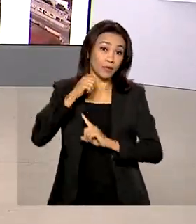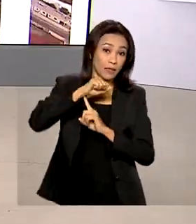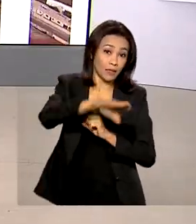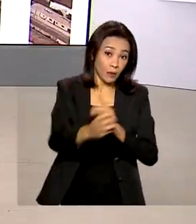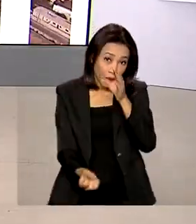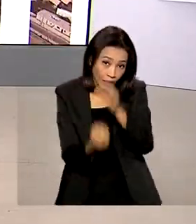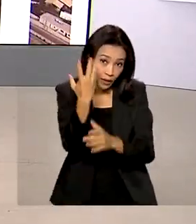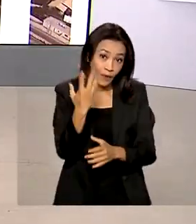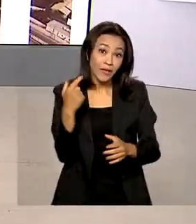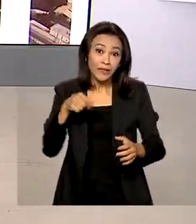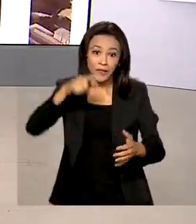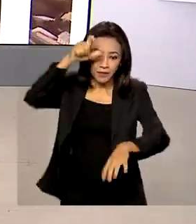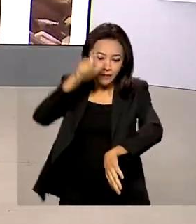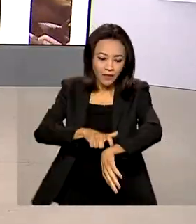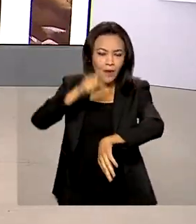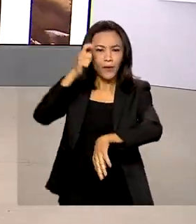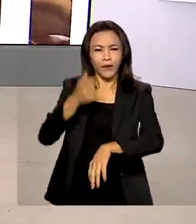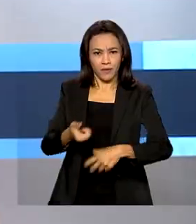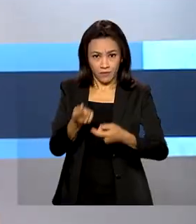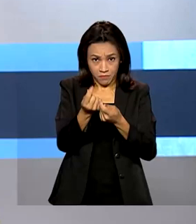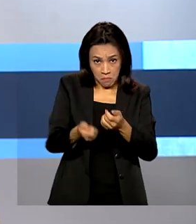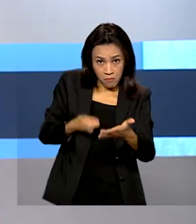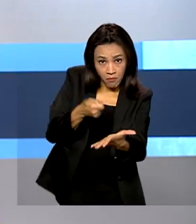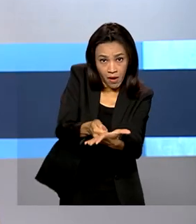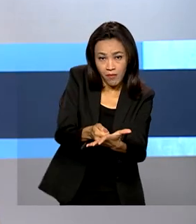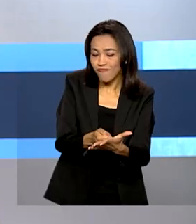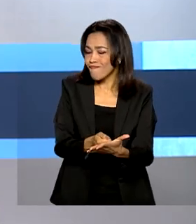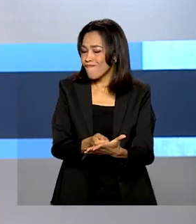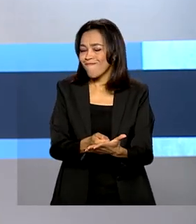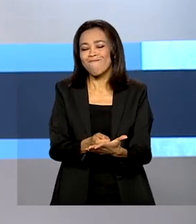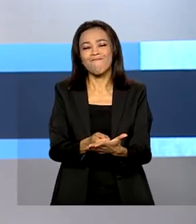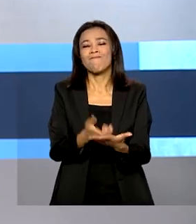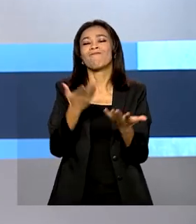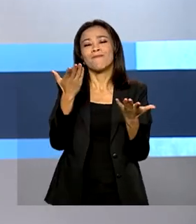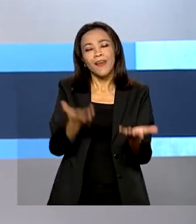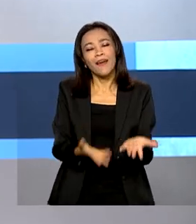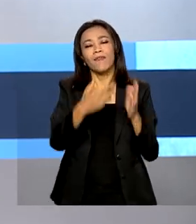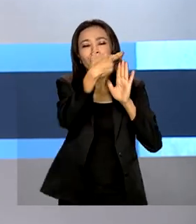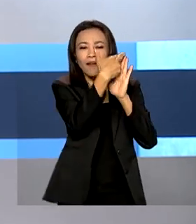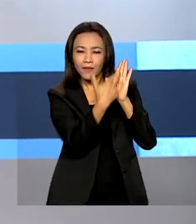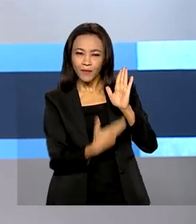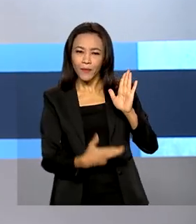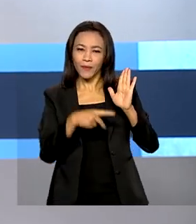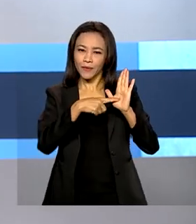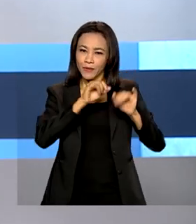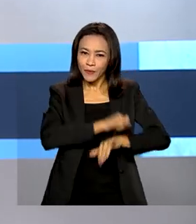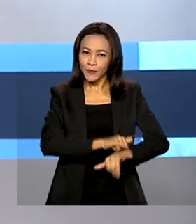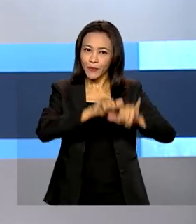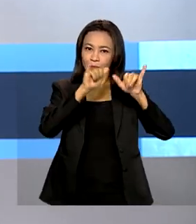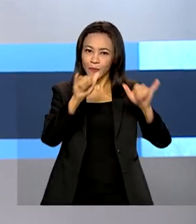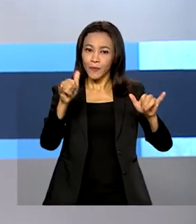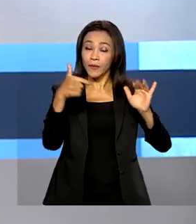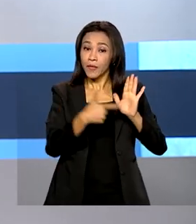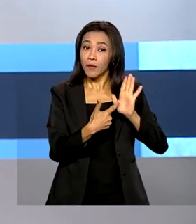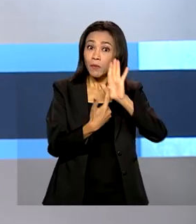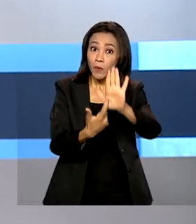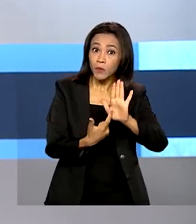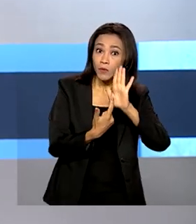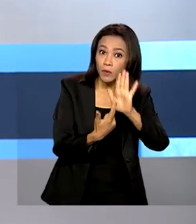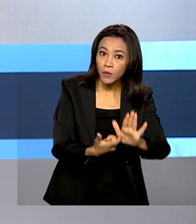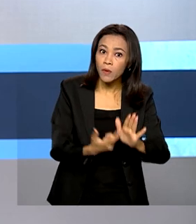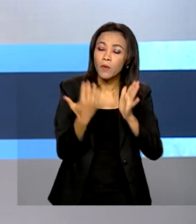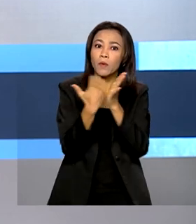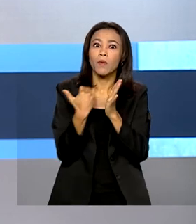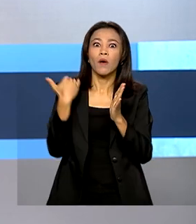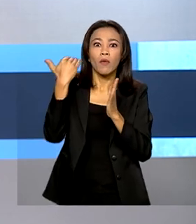é instantâneo e sem custos. A informação é do relatório de economia bancária, que também apontou um aumento na